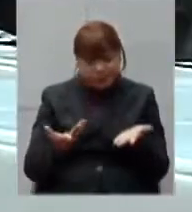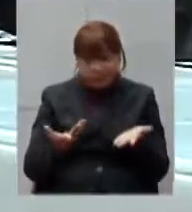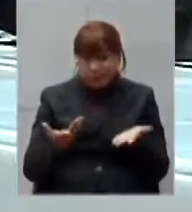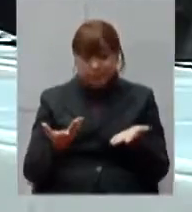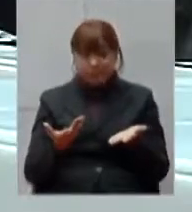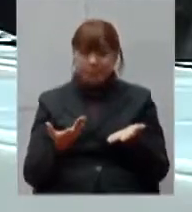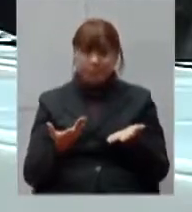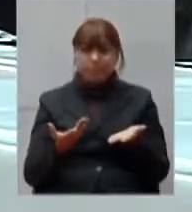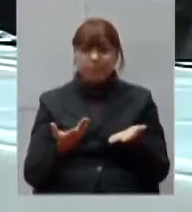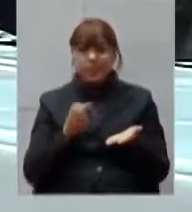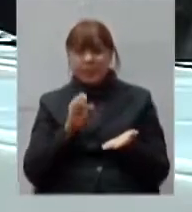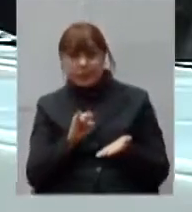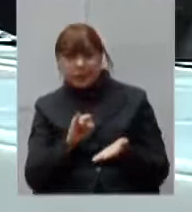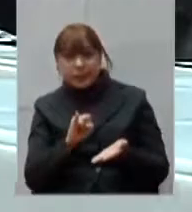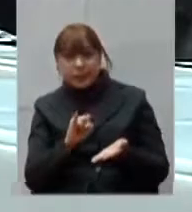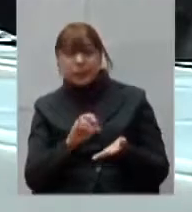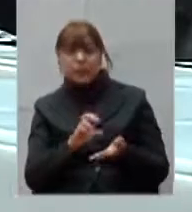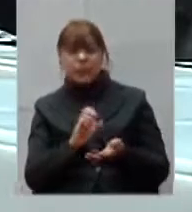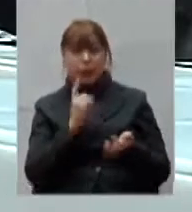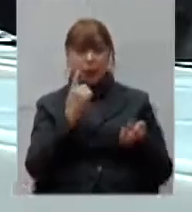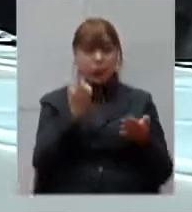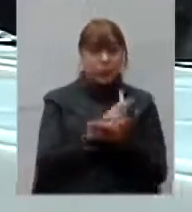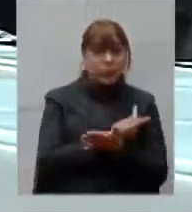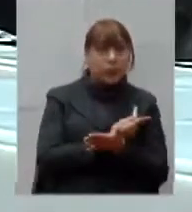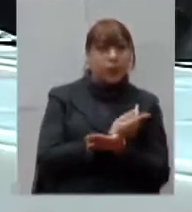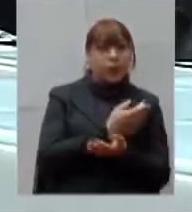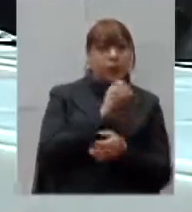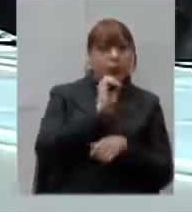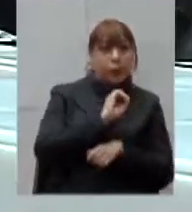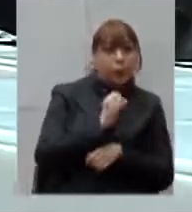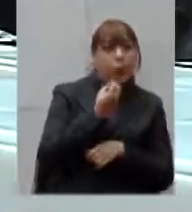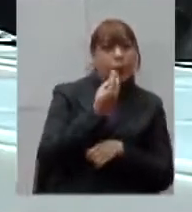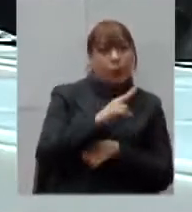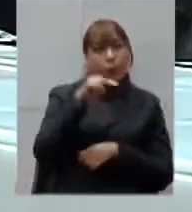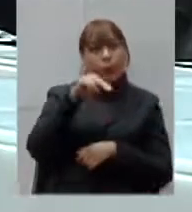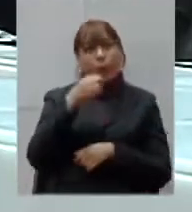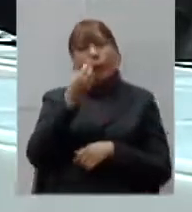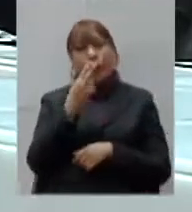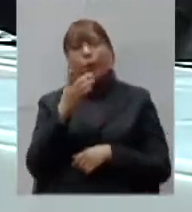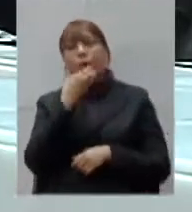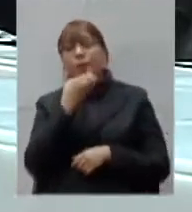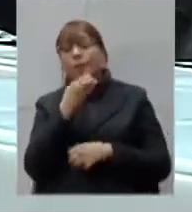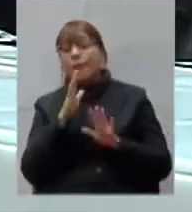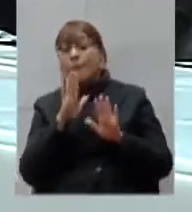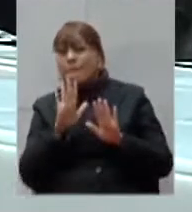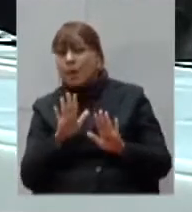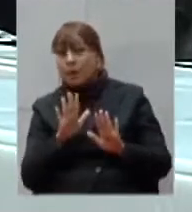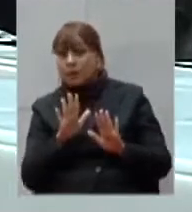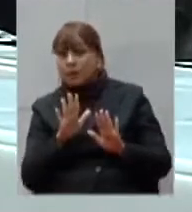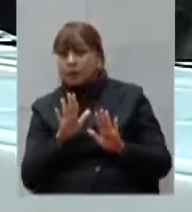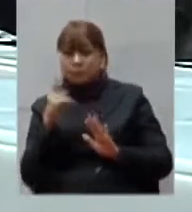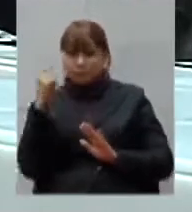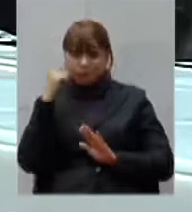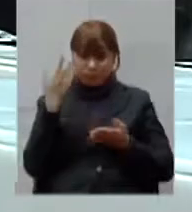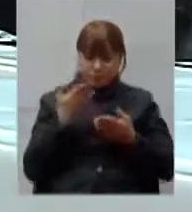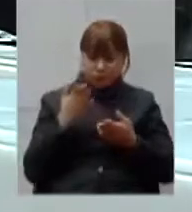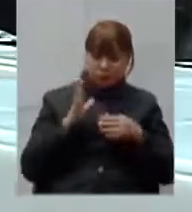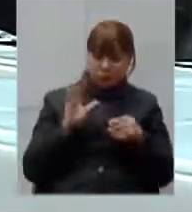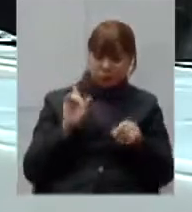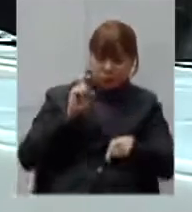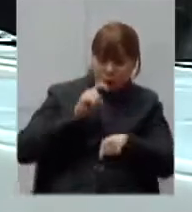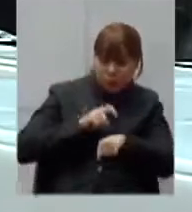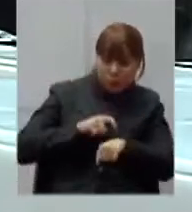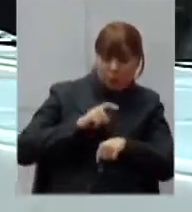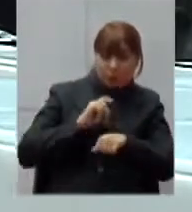ocorrerão em outubro novembro ou dezembro mas já transformam a questão do vírus